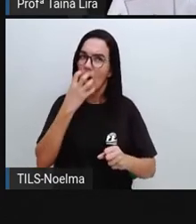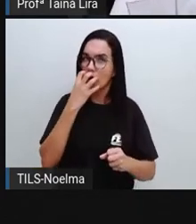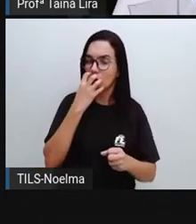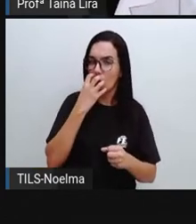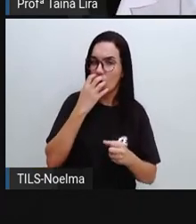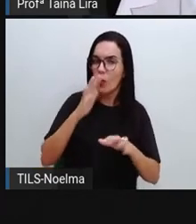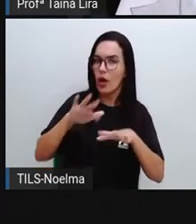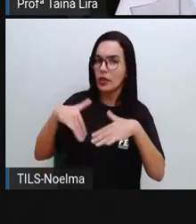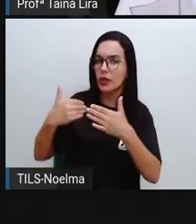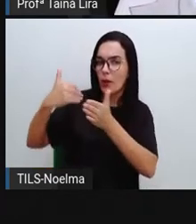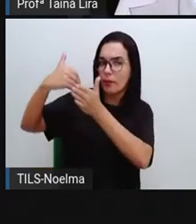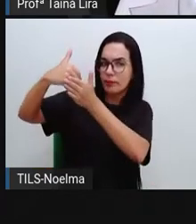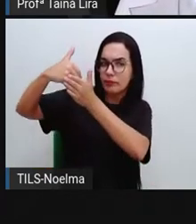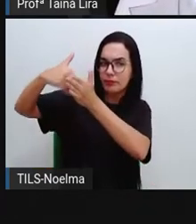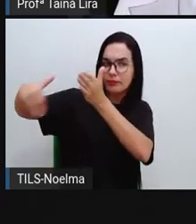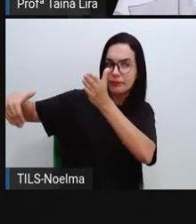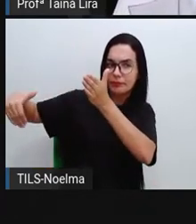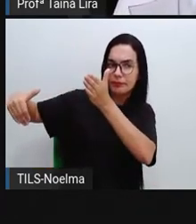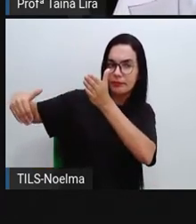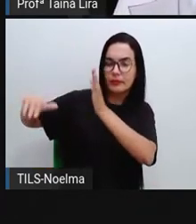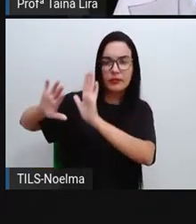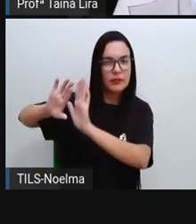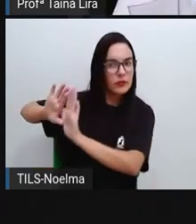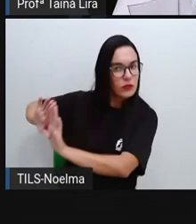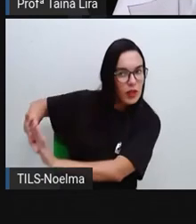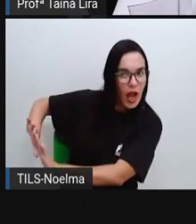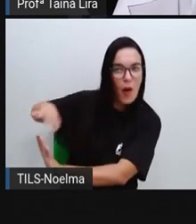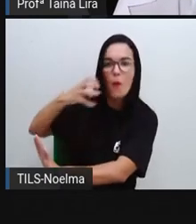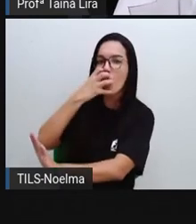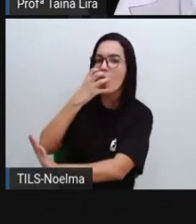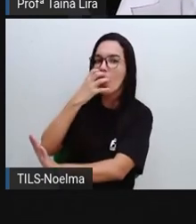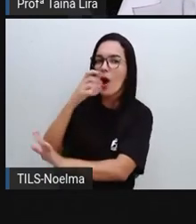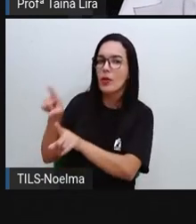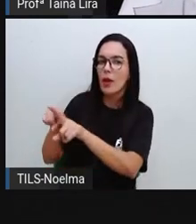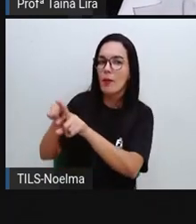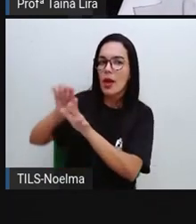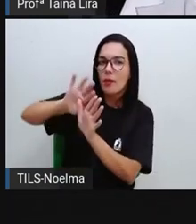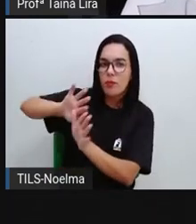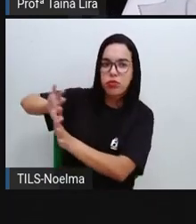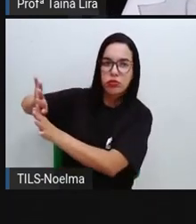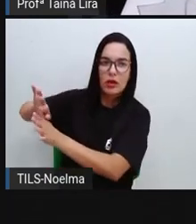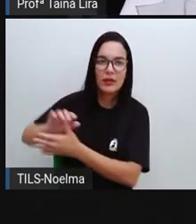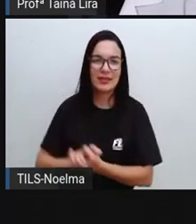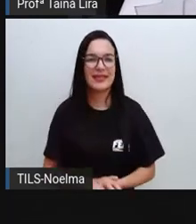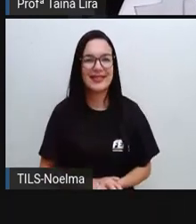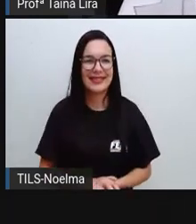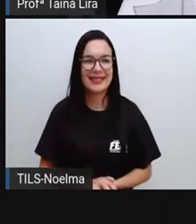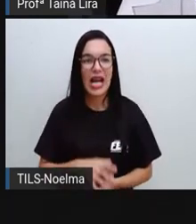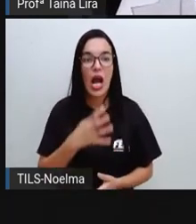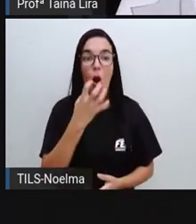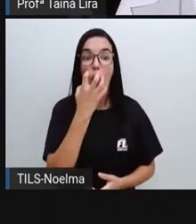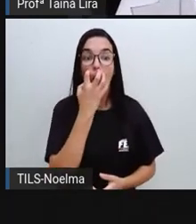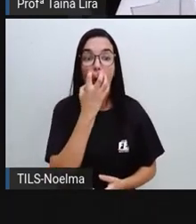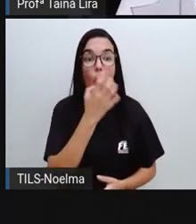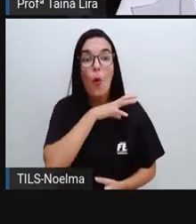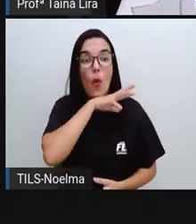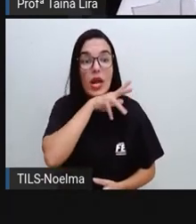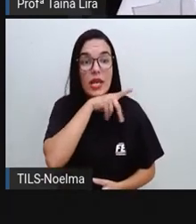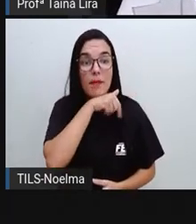não pode ter nem o cachorro branco e nem o marrom, tá? O animal de Lúcia não tem pelos.